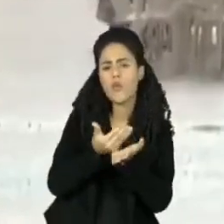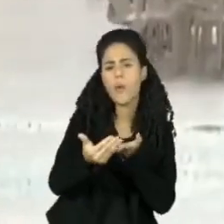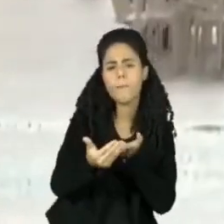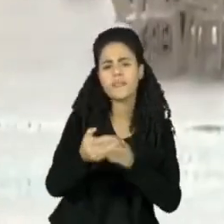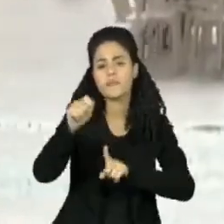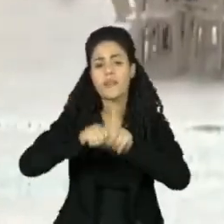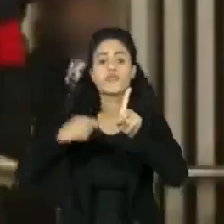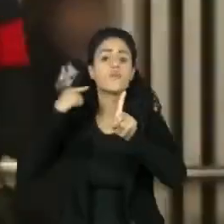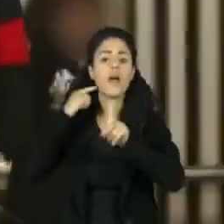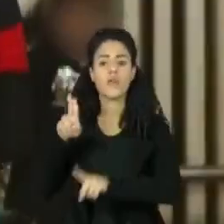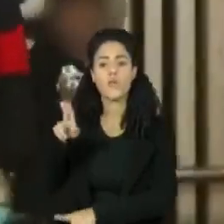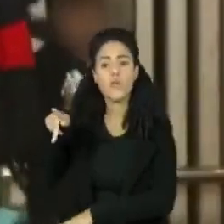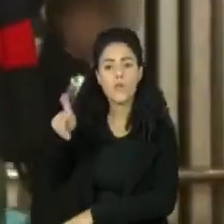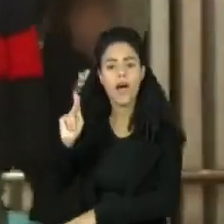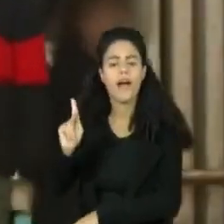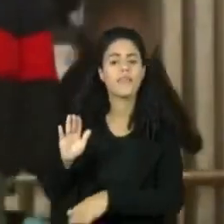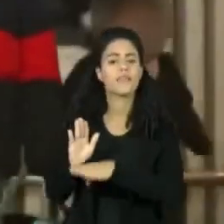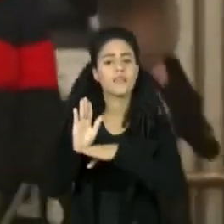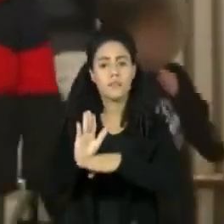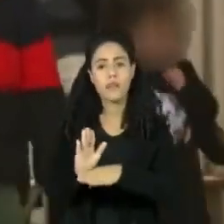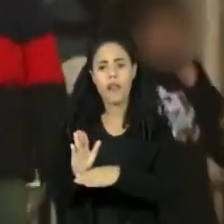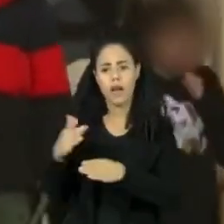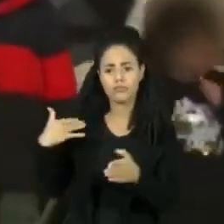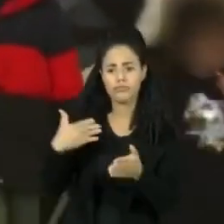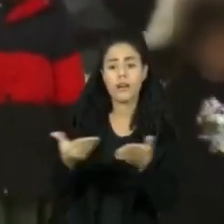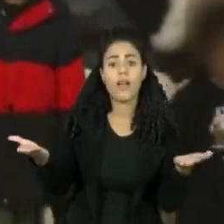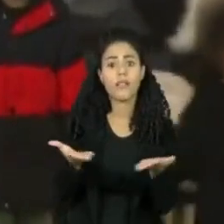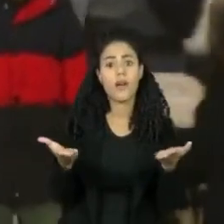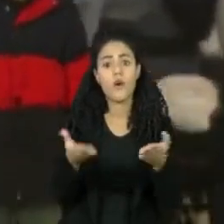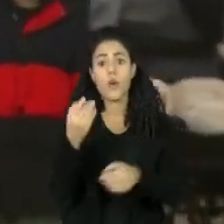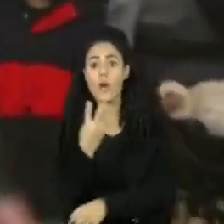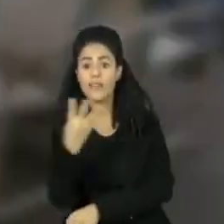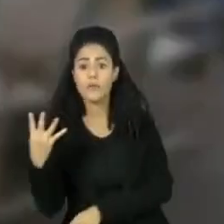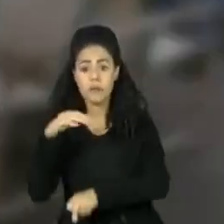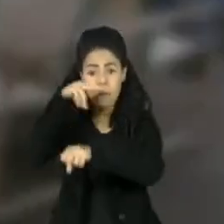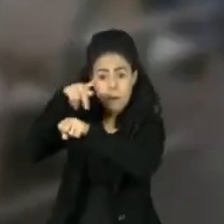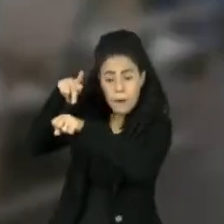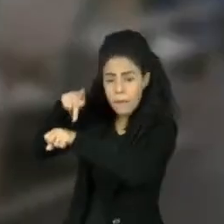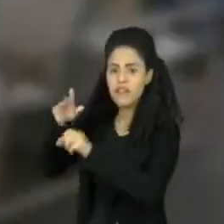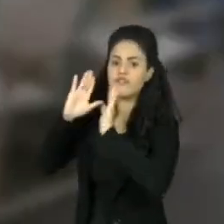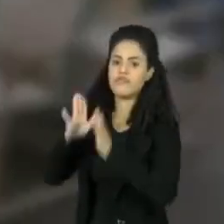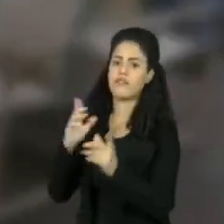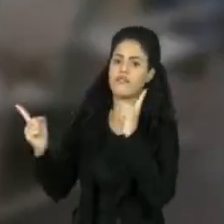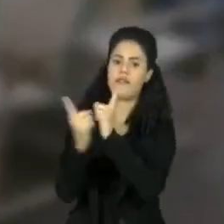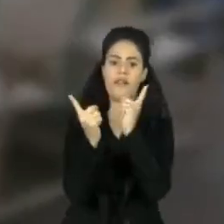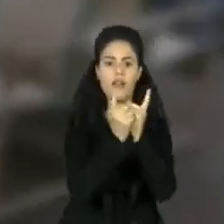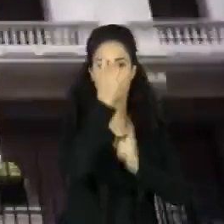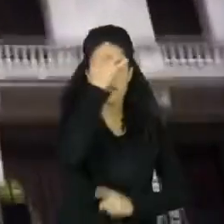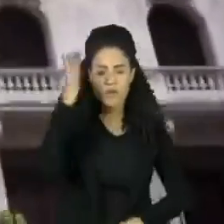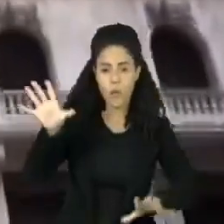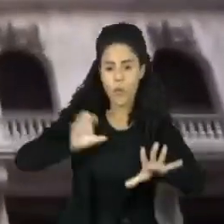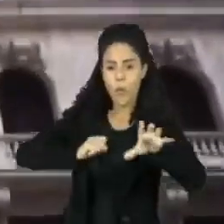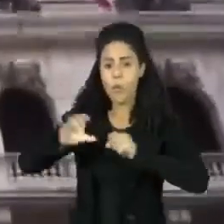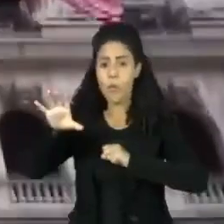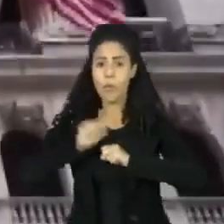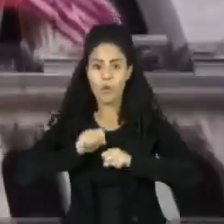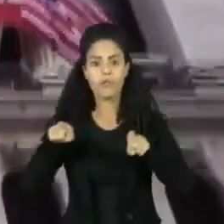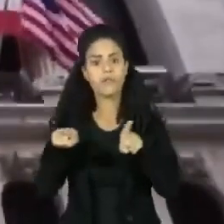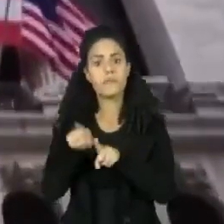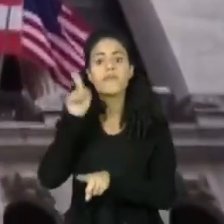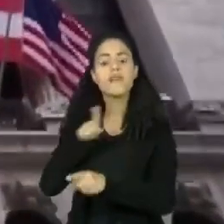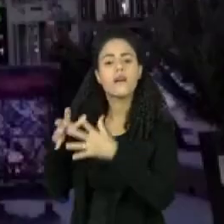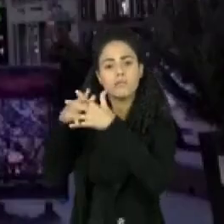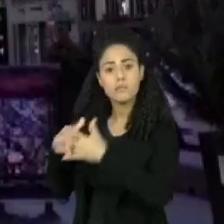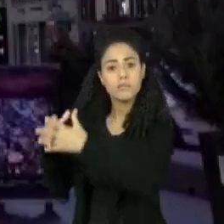maio, no Reino Unido. De lá para cá, 44 países já registraram pacientes infectados. Só nos Estados